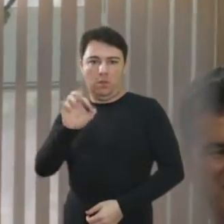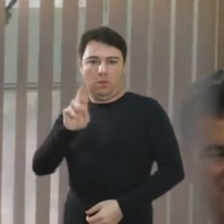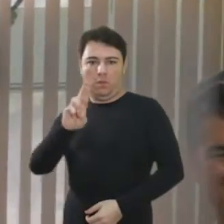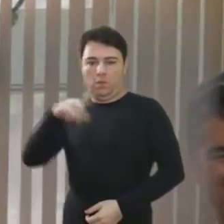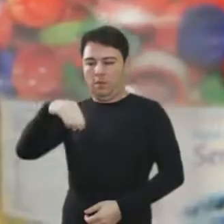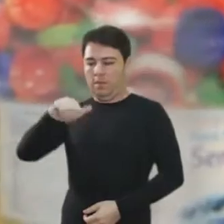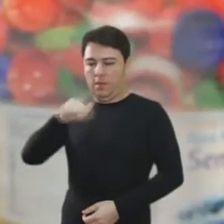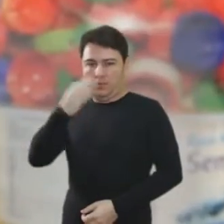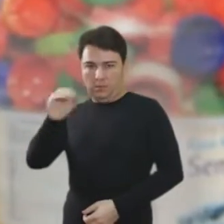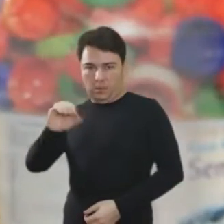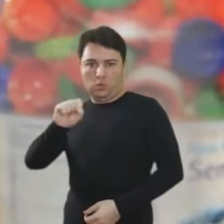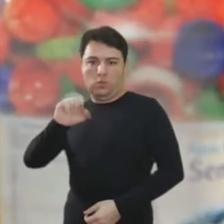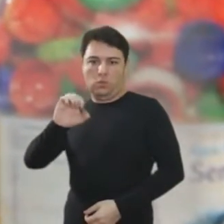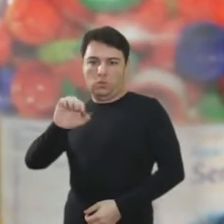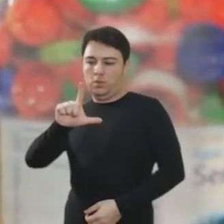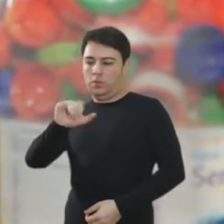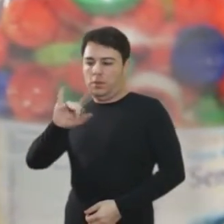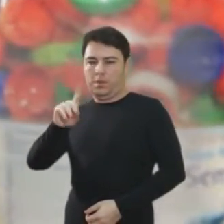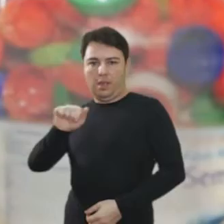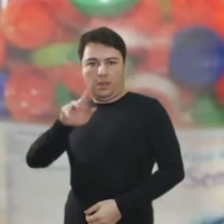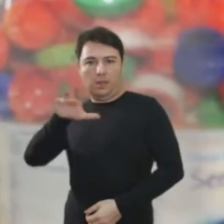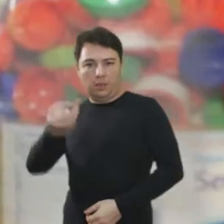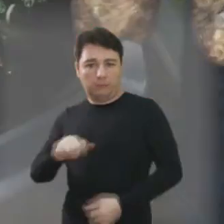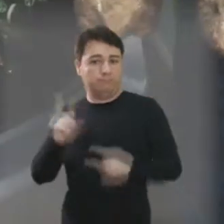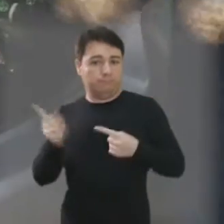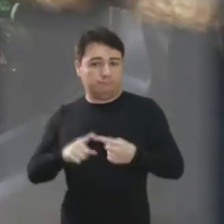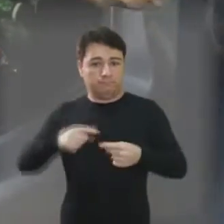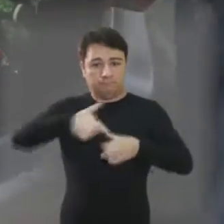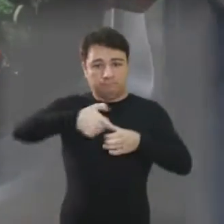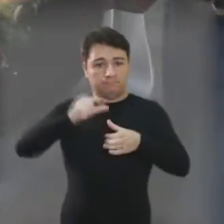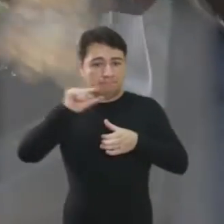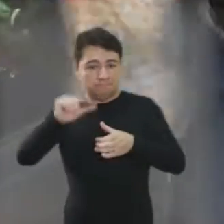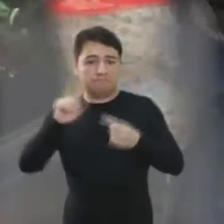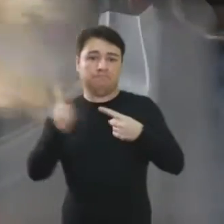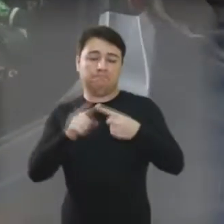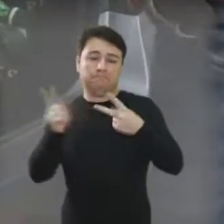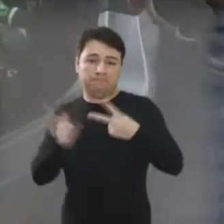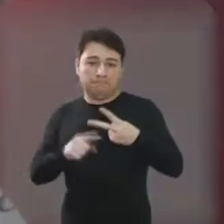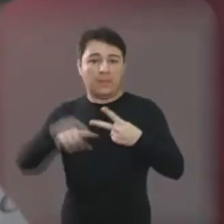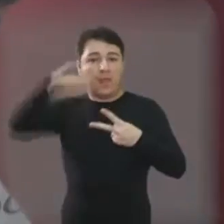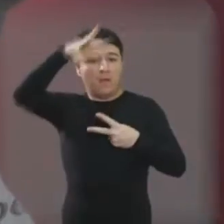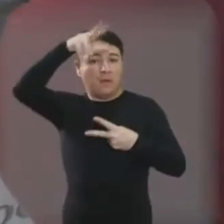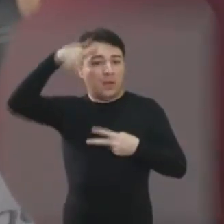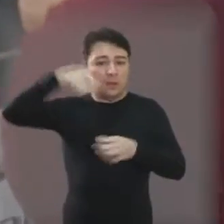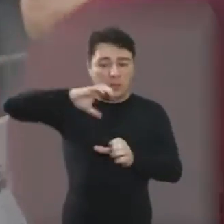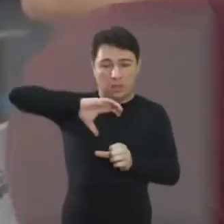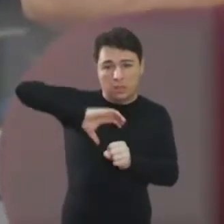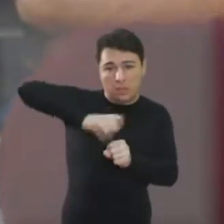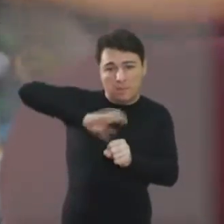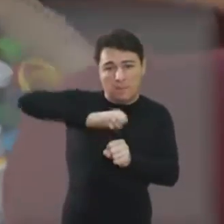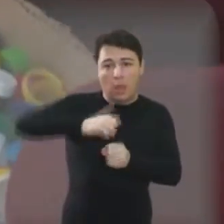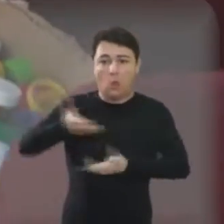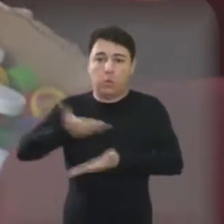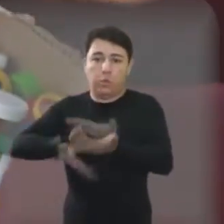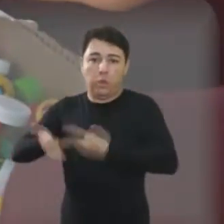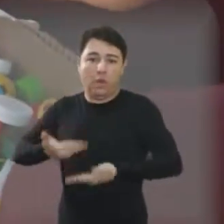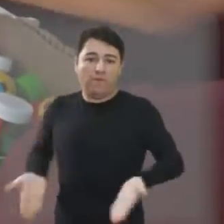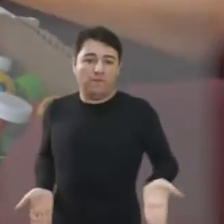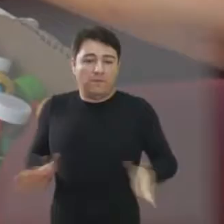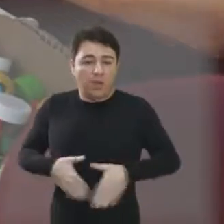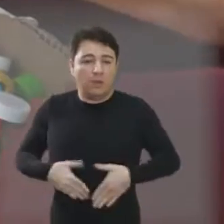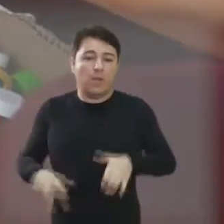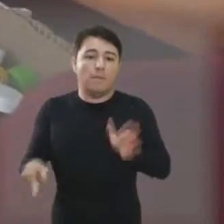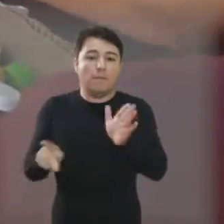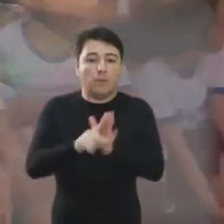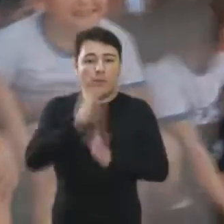2018 a campanha Transformação Solidária, que além dos lacres, também recolhe tampinhas de plástico em troca de fraldas